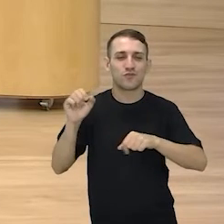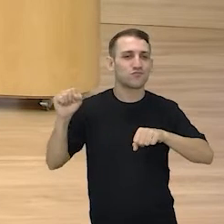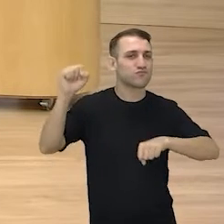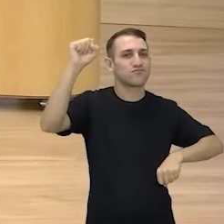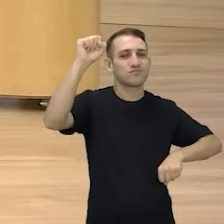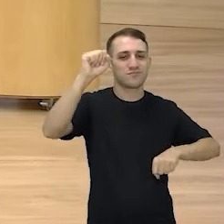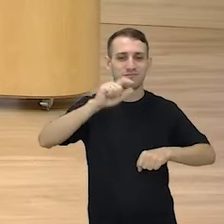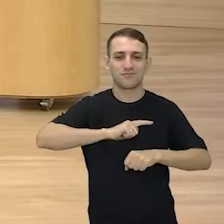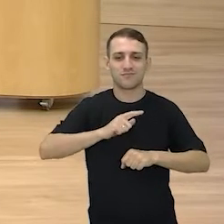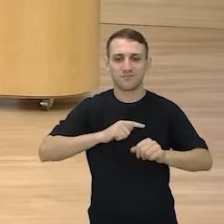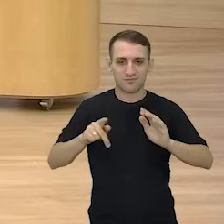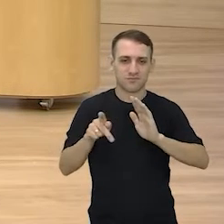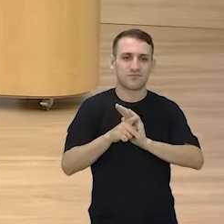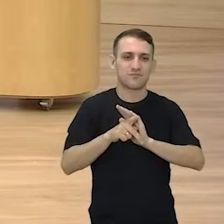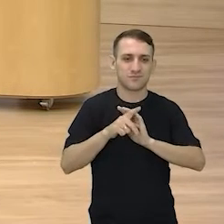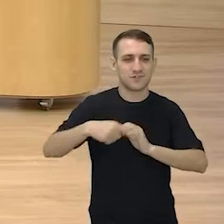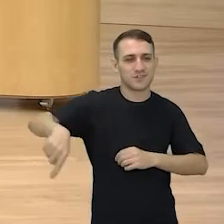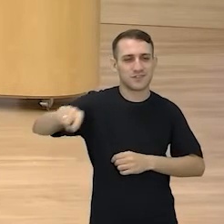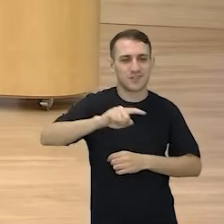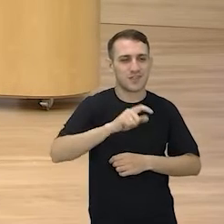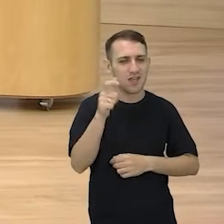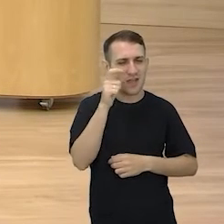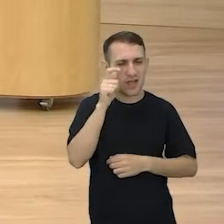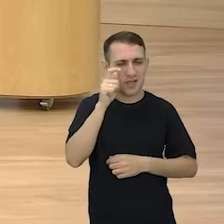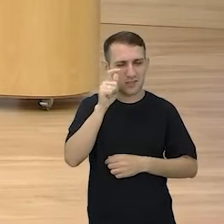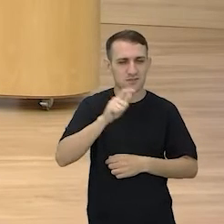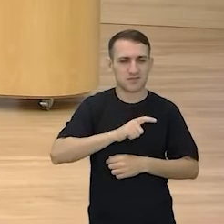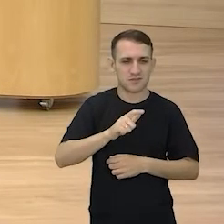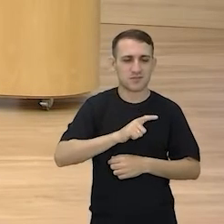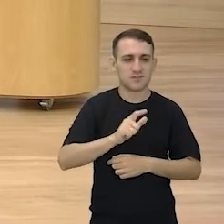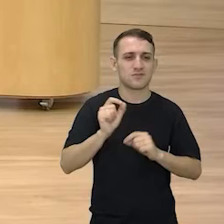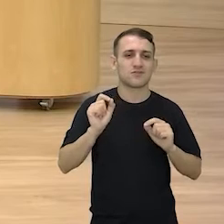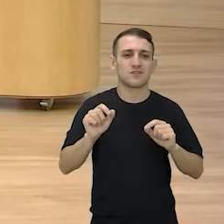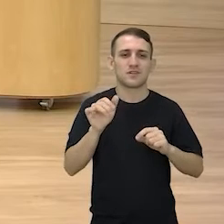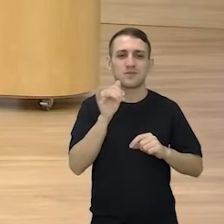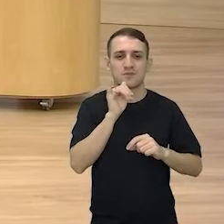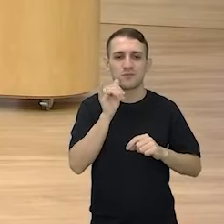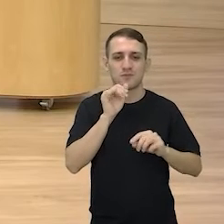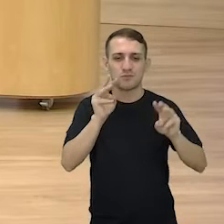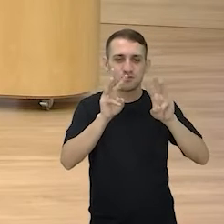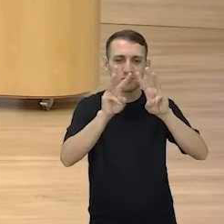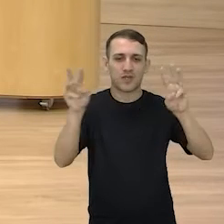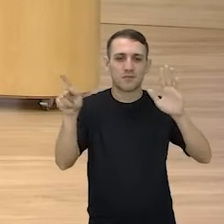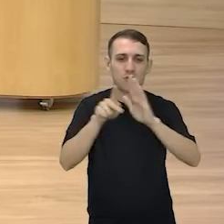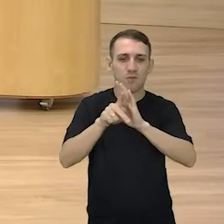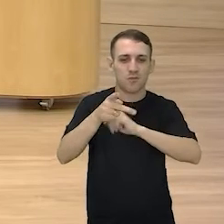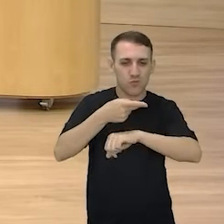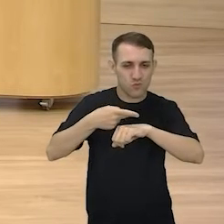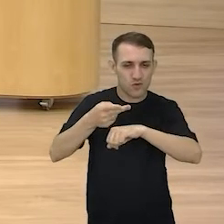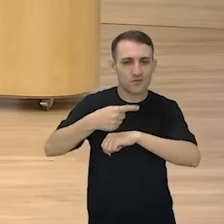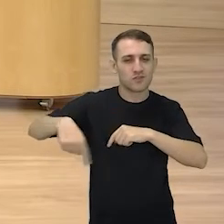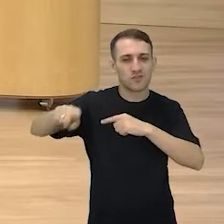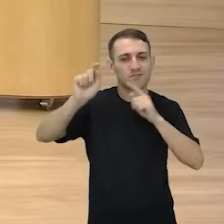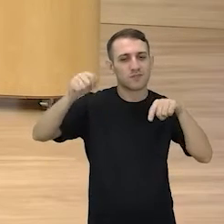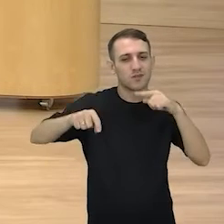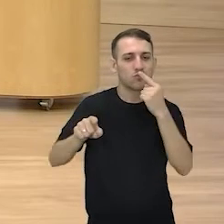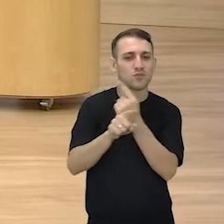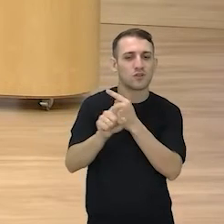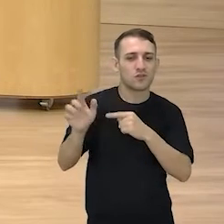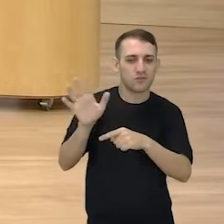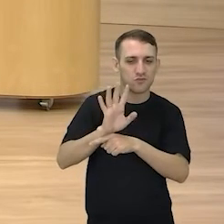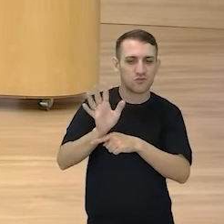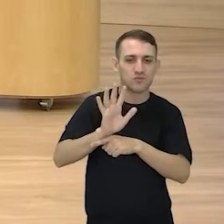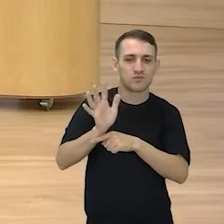lua. Uau. Assistam. Coloquem aí nos sites de busca que acham, né professora Juliana? Isso, daqueles